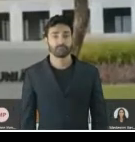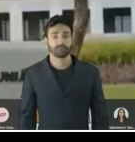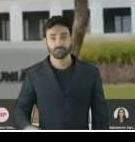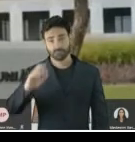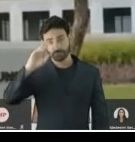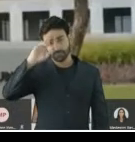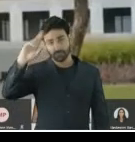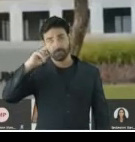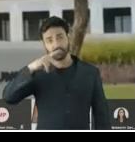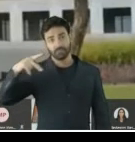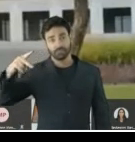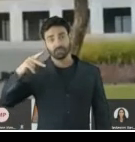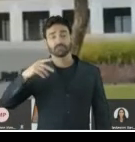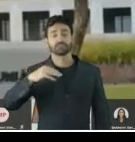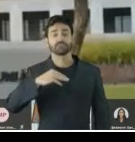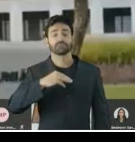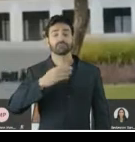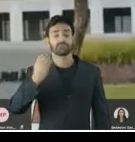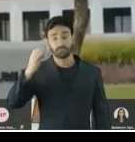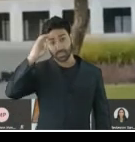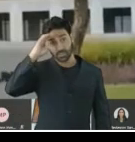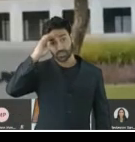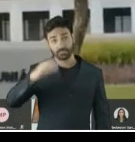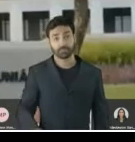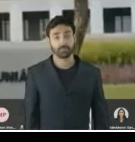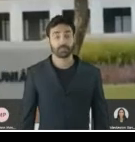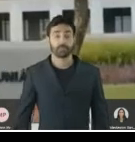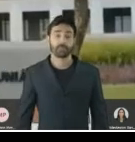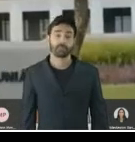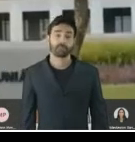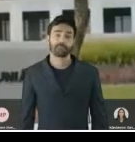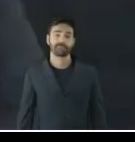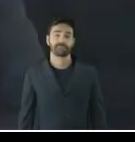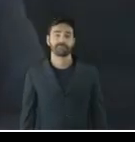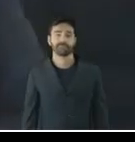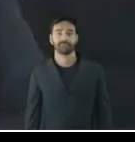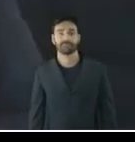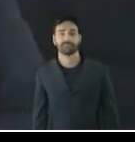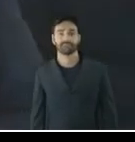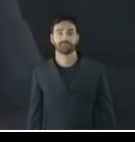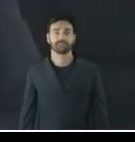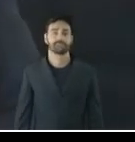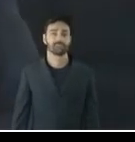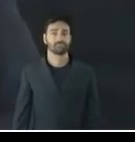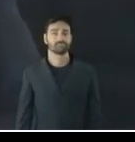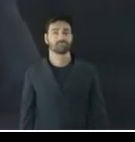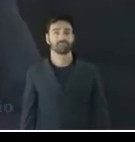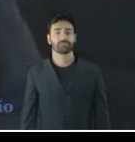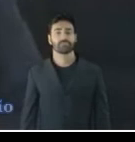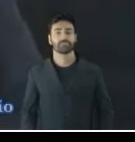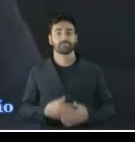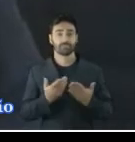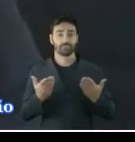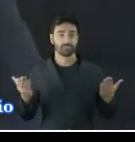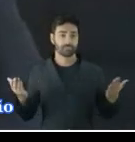Ministro Benjamin Zinler. Bem, senhores ministros, senhora presidenta do Ministério Público, sem